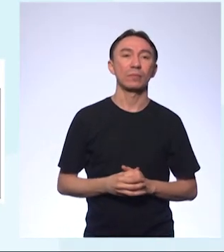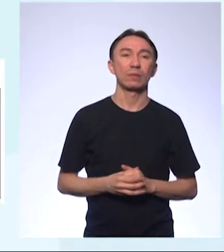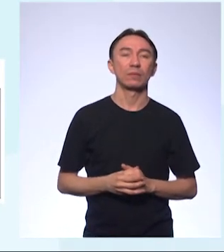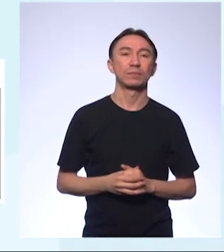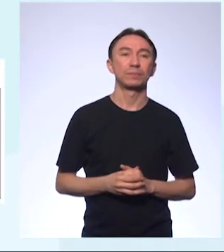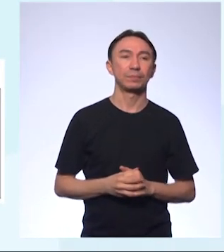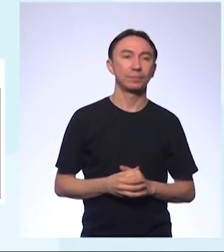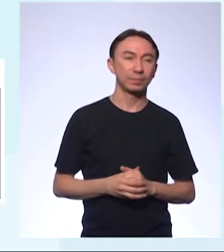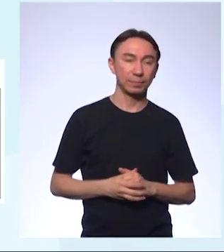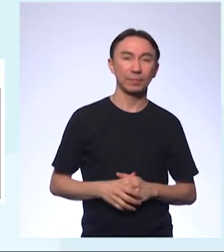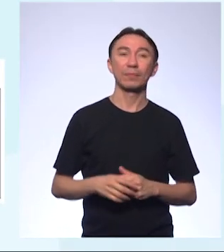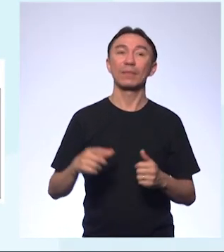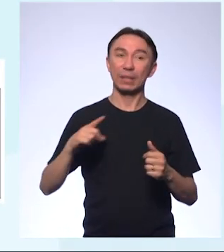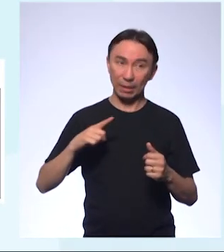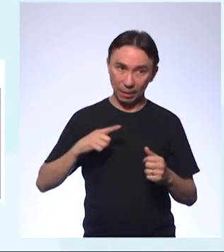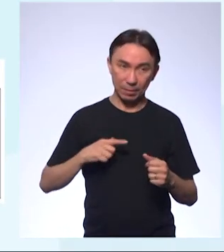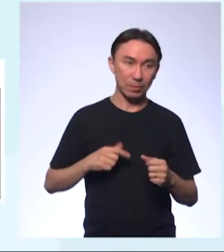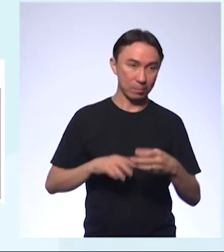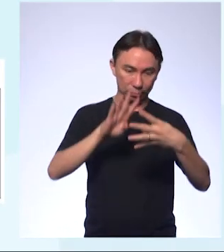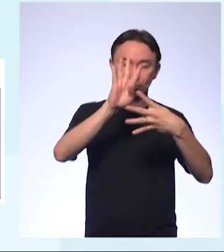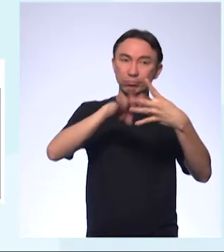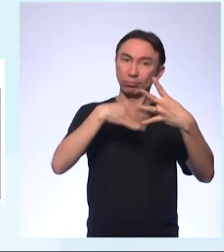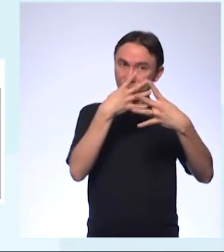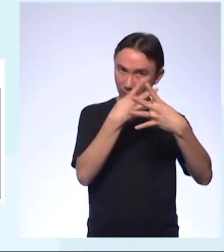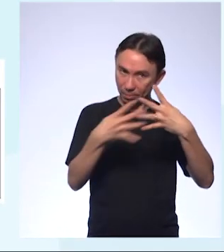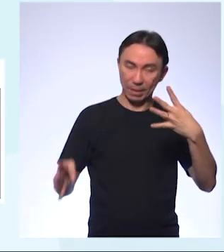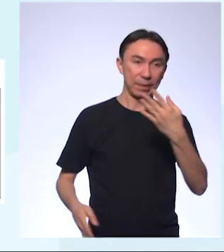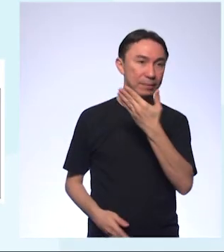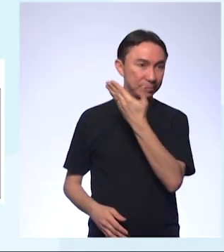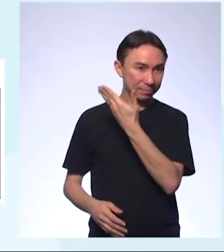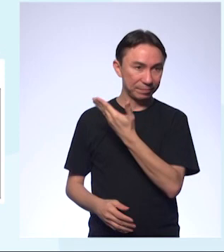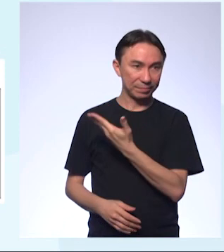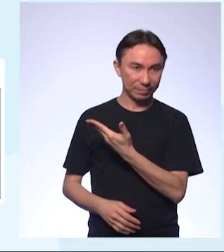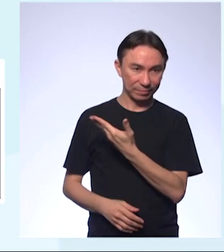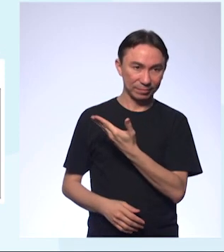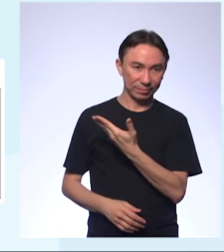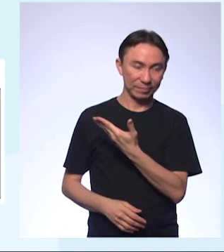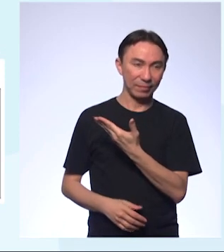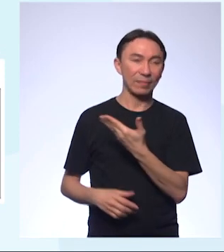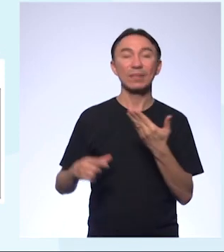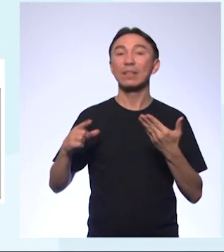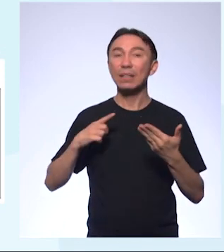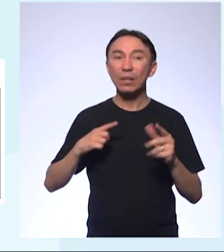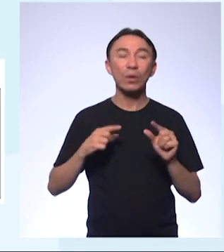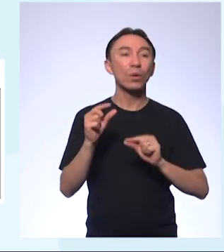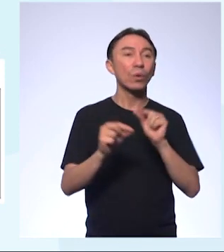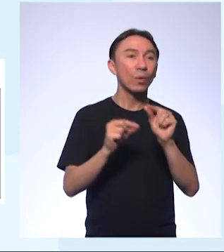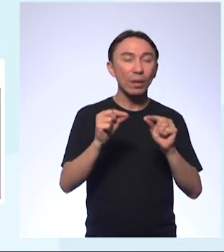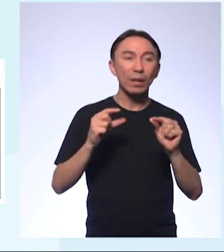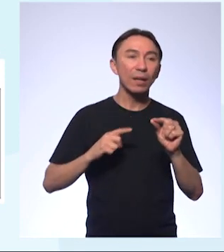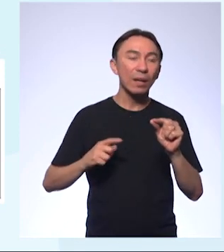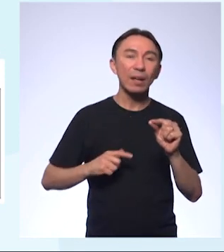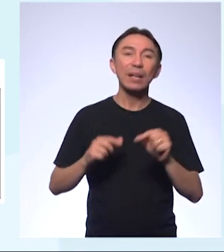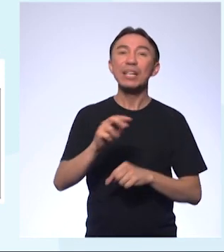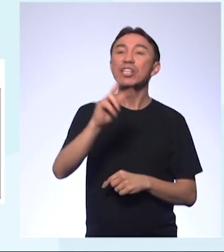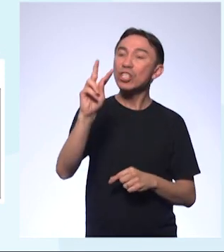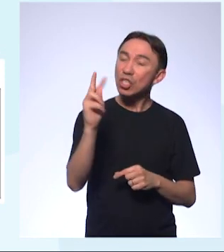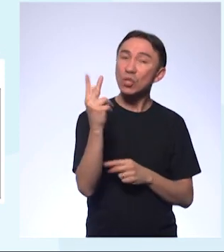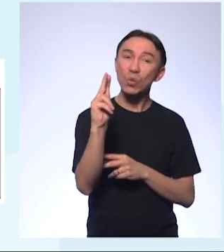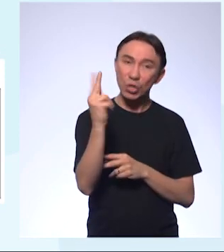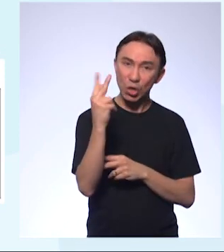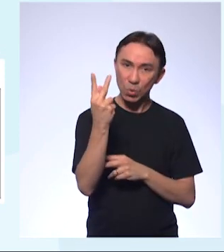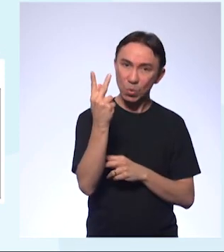Então, aqui a gente tem uma tabela. A tabela ao lado fornece a concentração hidrogênio-ônica.